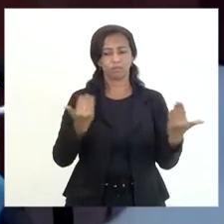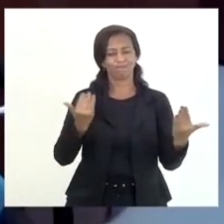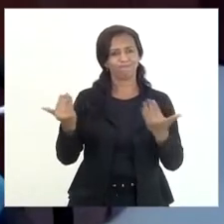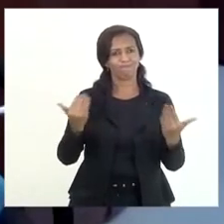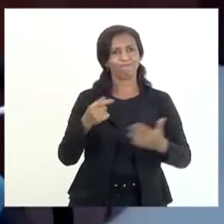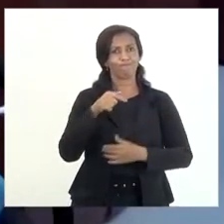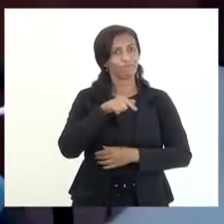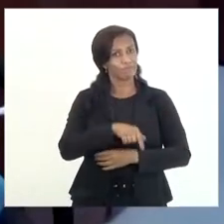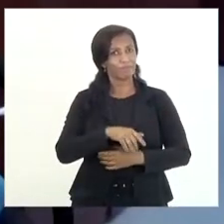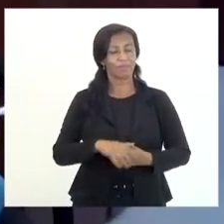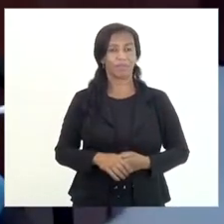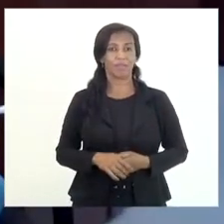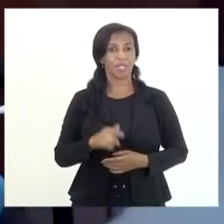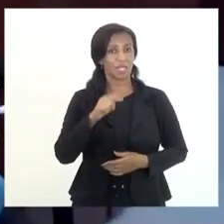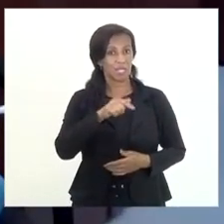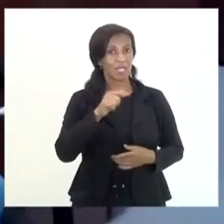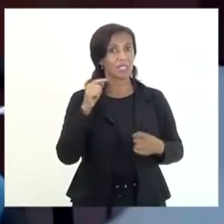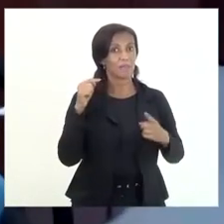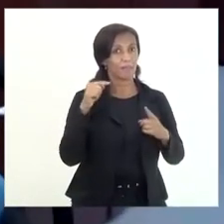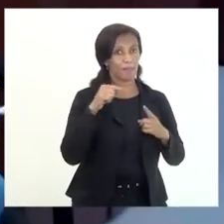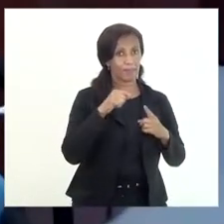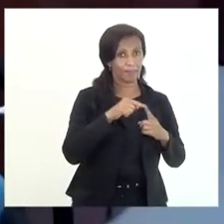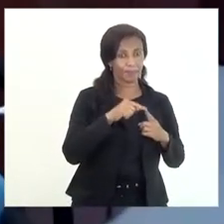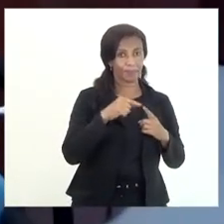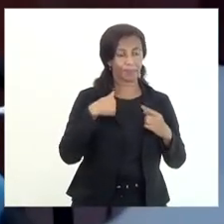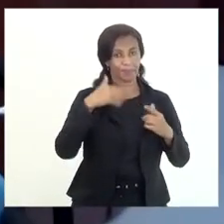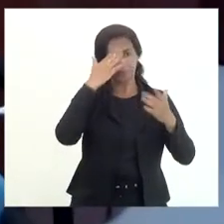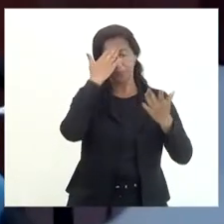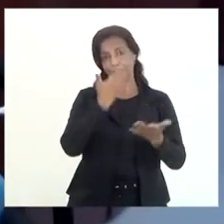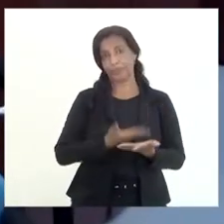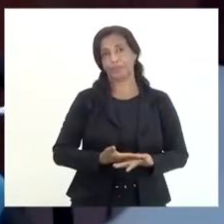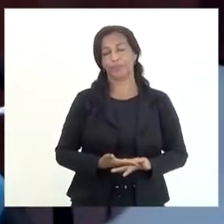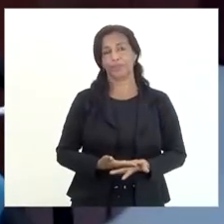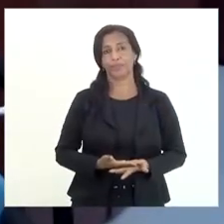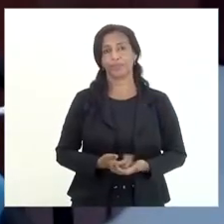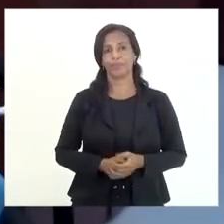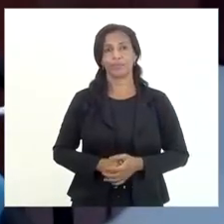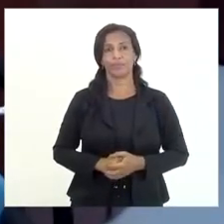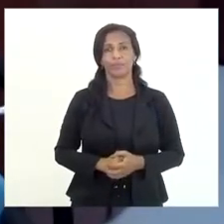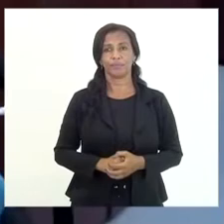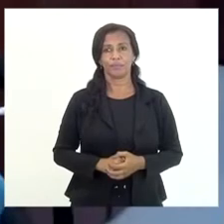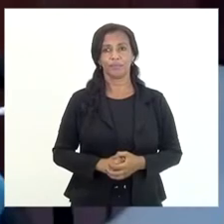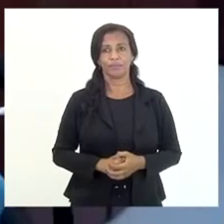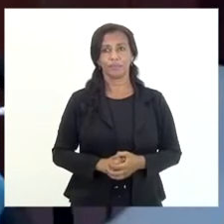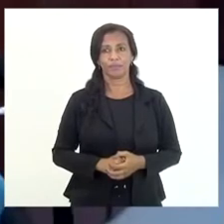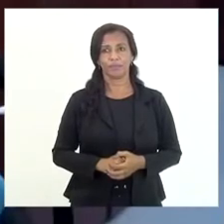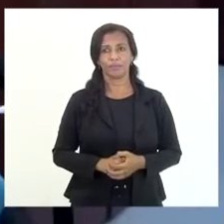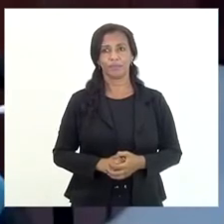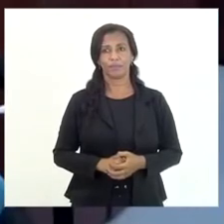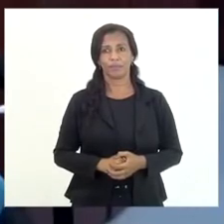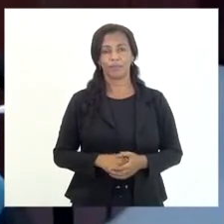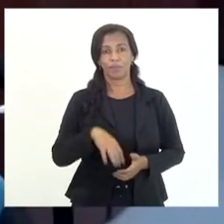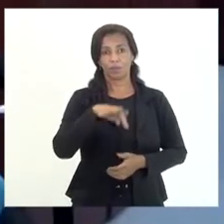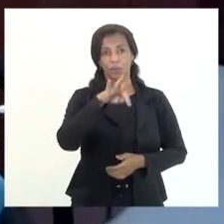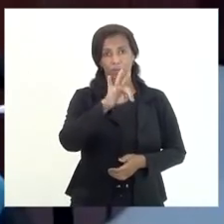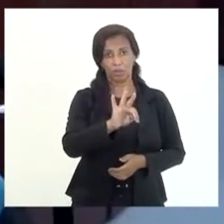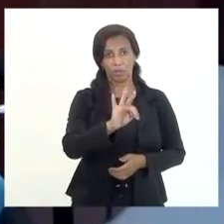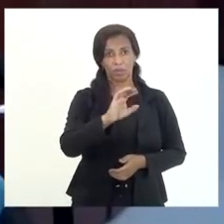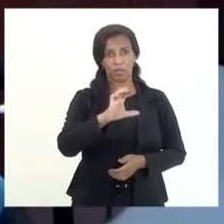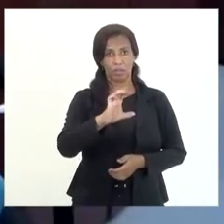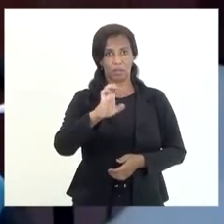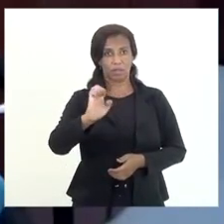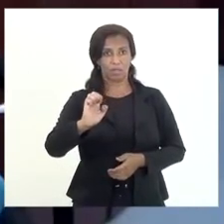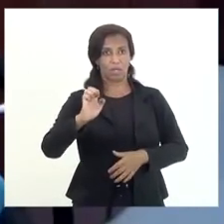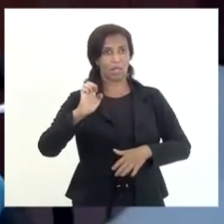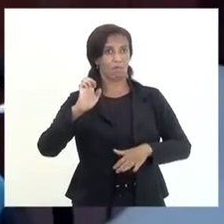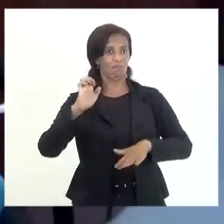e nesse ponto eu acredito que o TCE talvez seja até